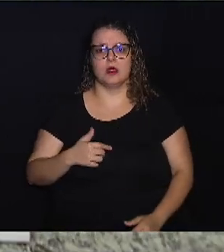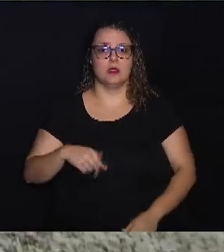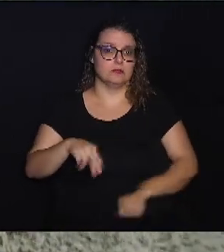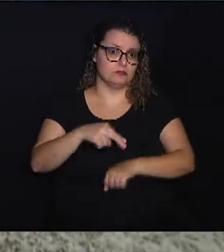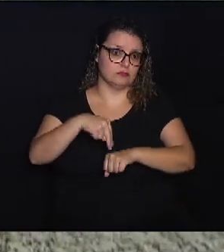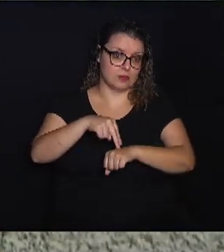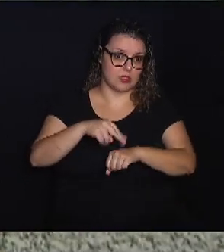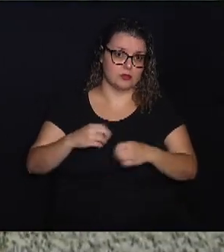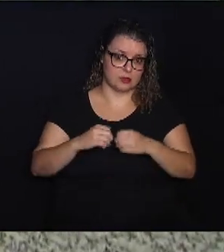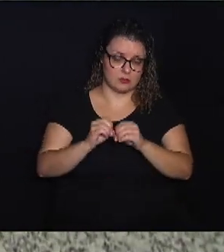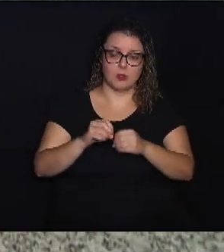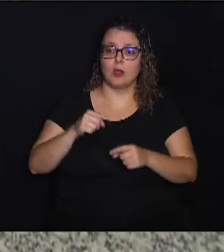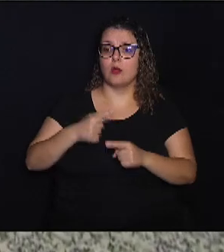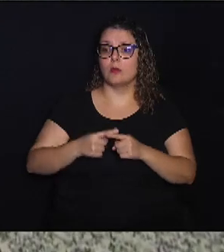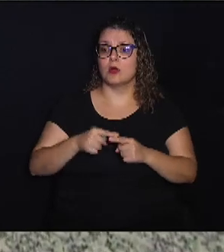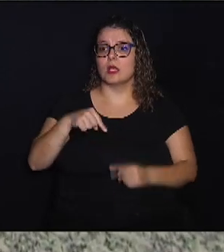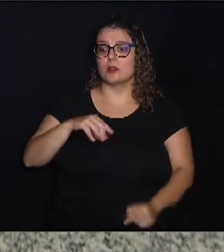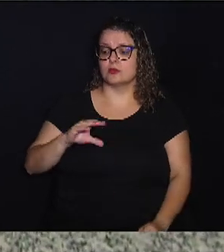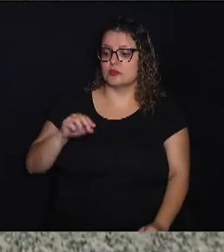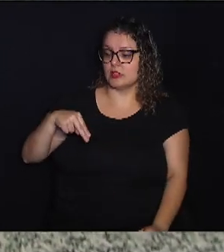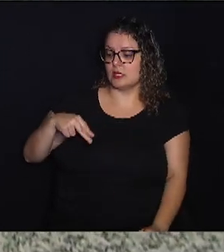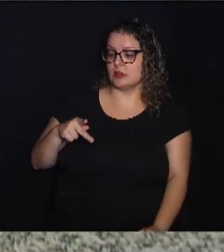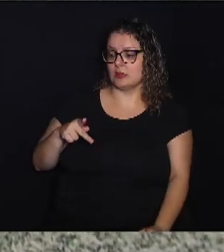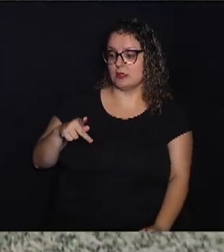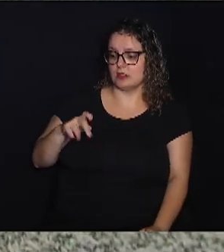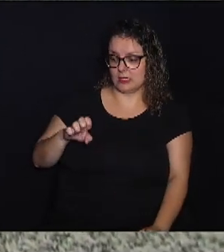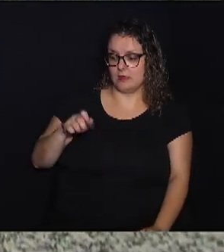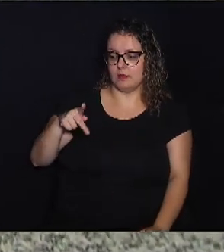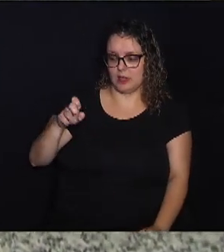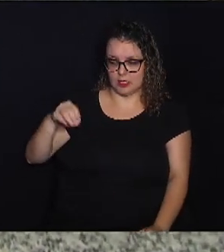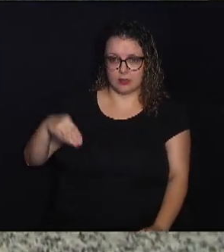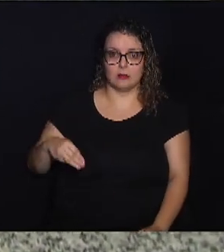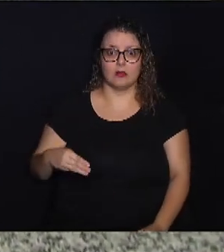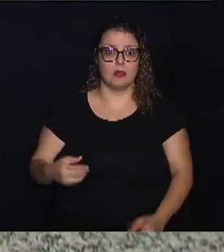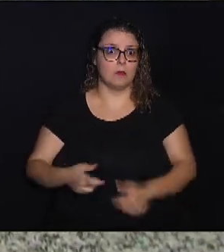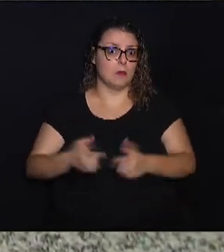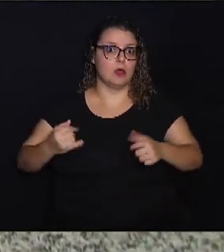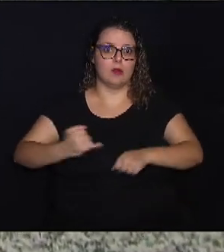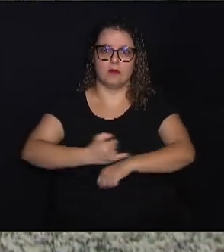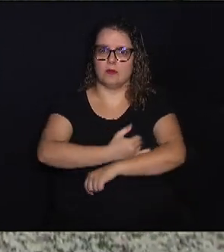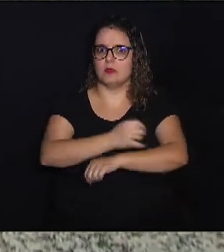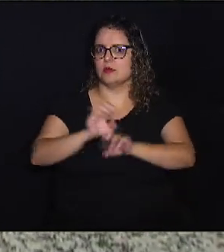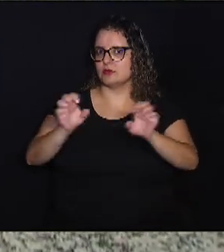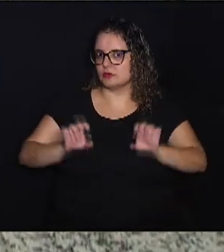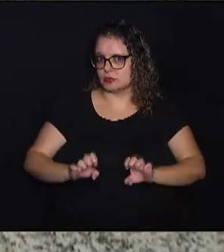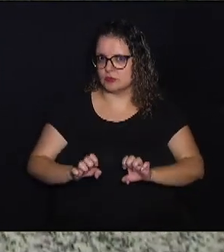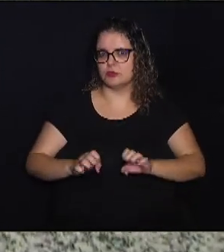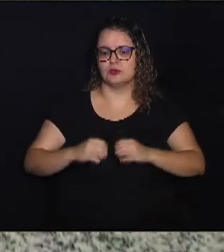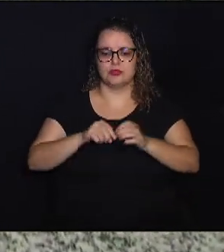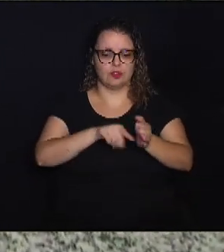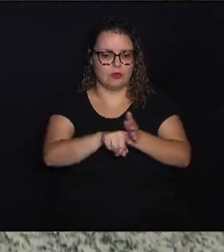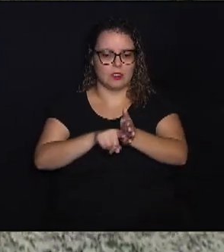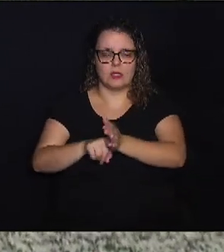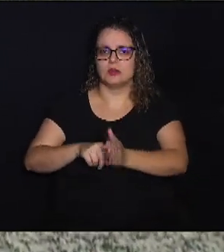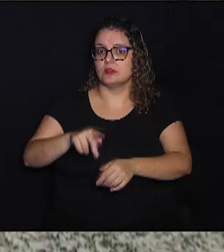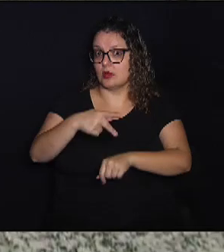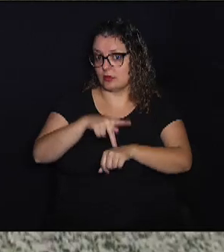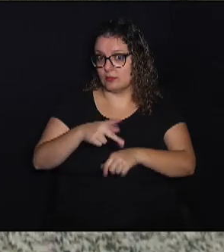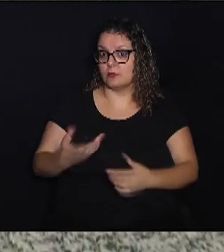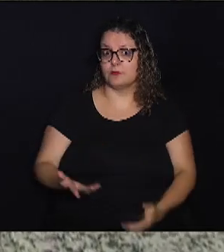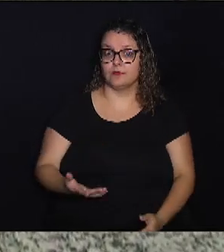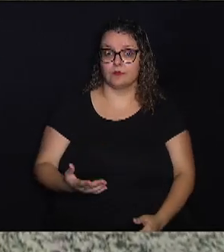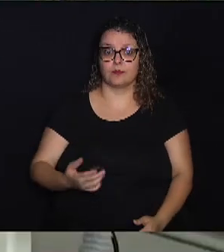porque aqui no CNP, aqui é a maior infraestrutura de pesquisa que nós temos no país. Então o aluno entra em contato com